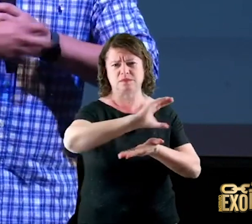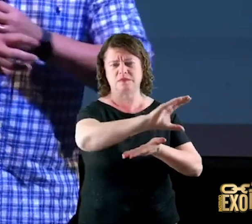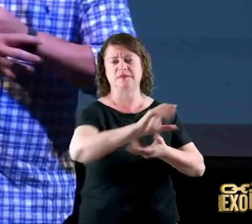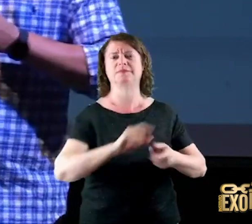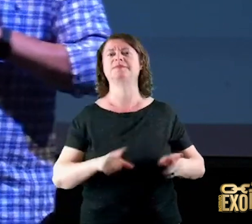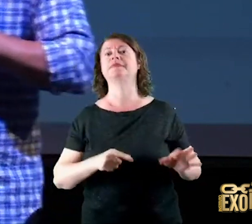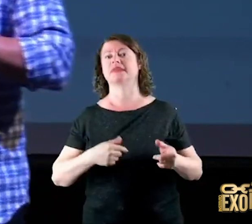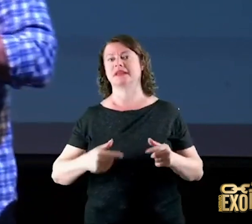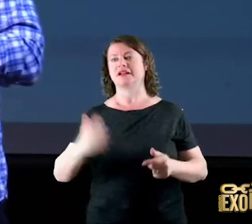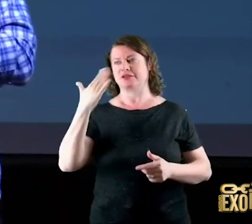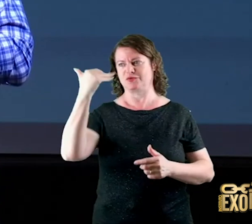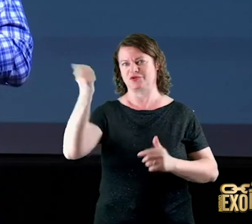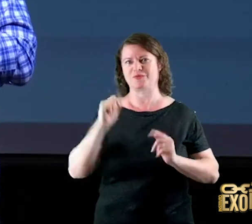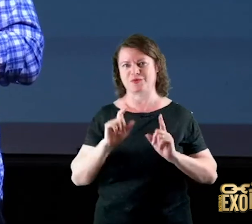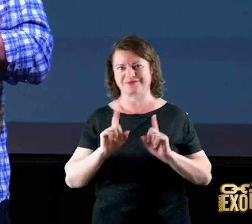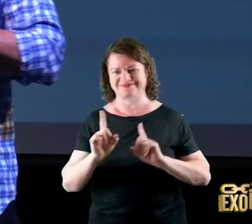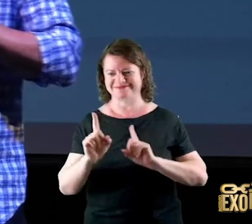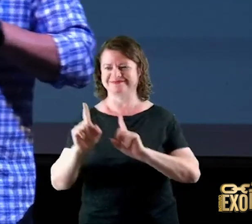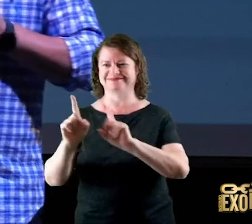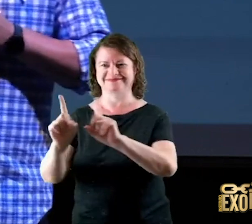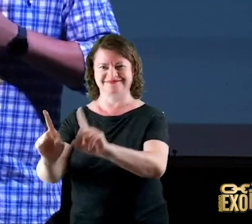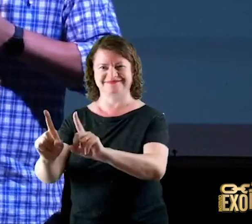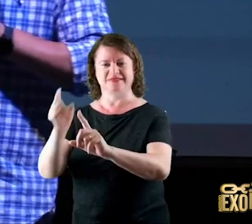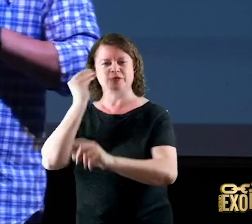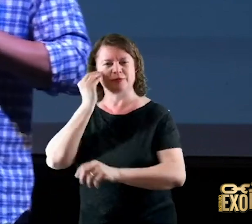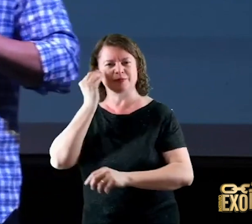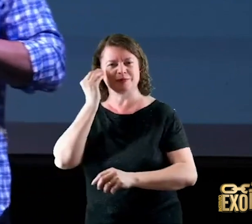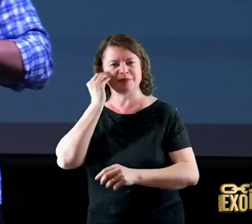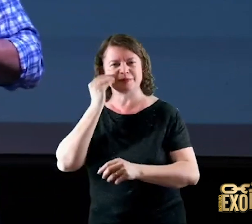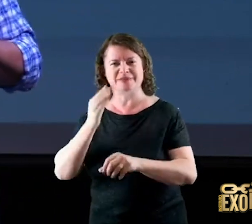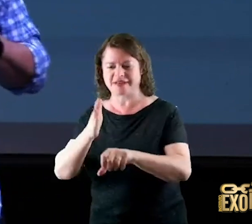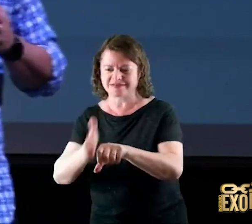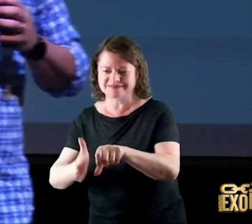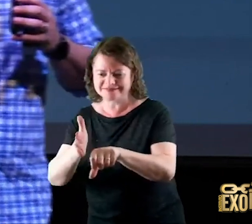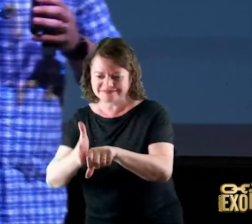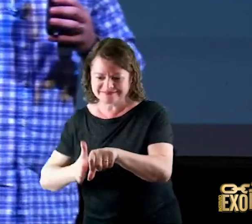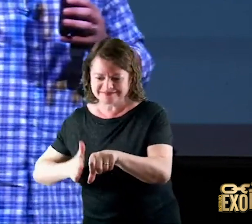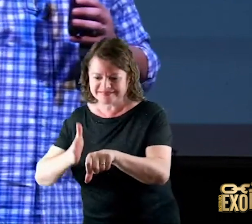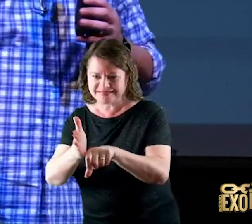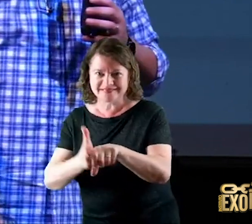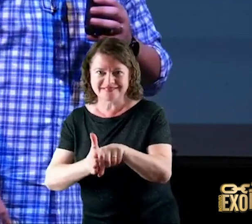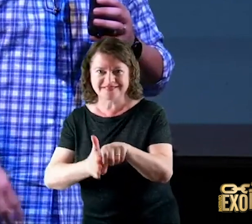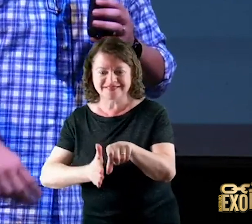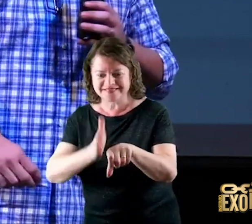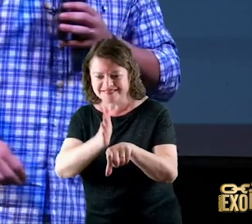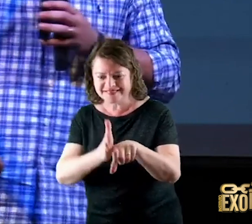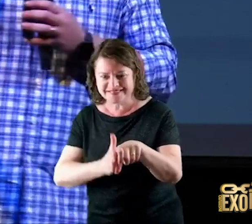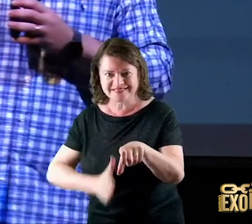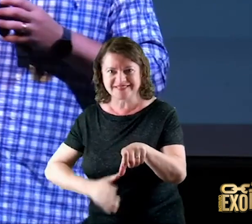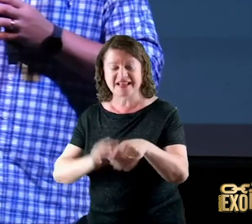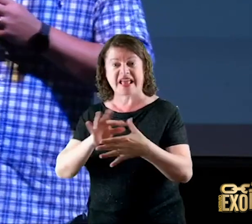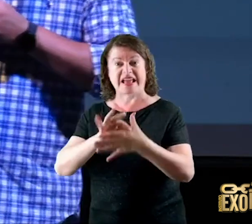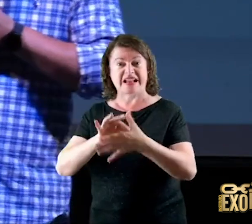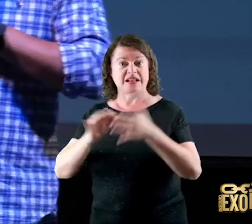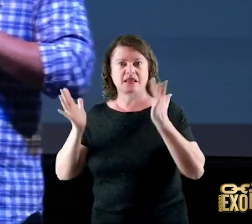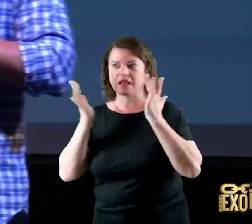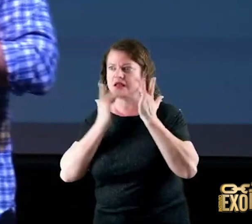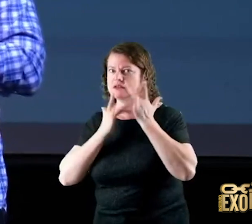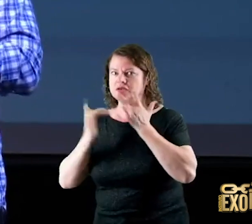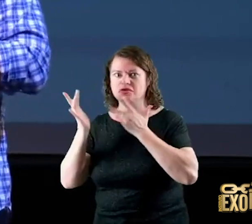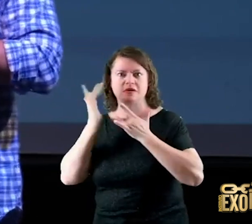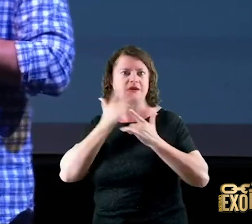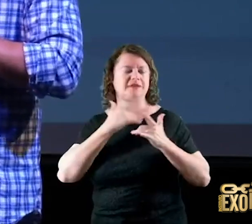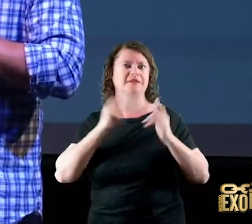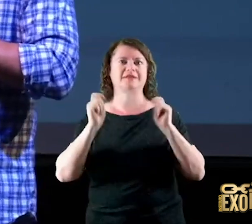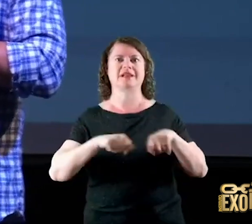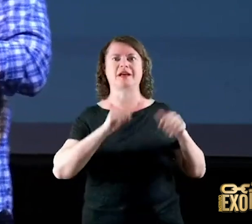carnes deliciosas que você ficava ficaria o dia inteiro à beira da churrasqueira comendo ali mas Deus diz que obedecer